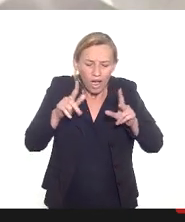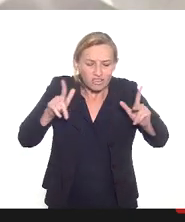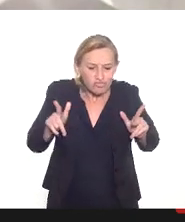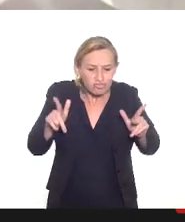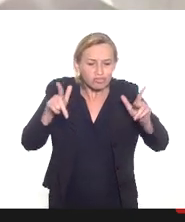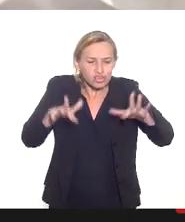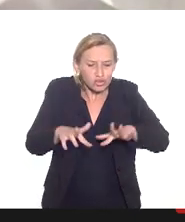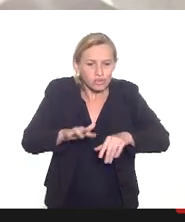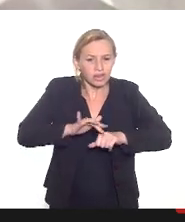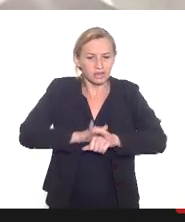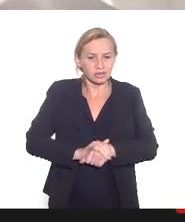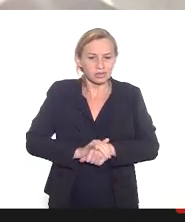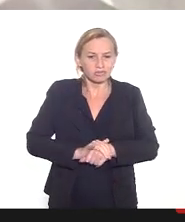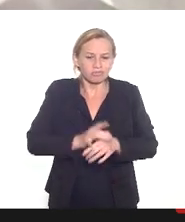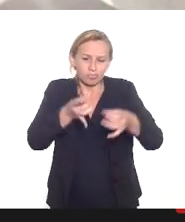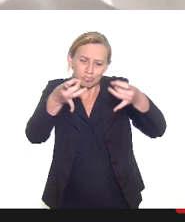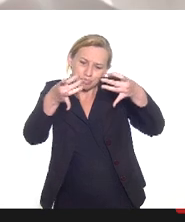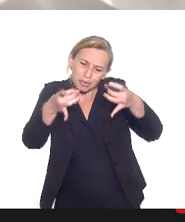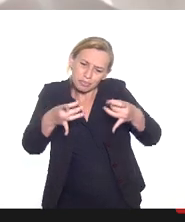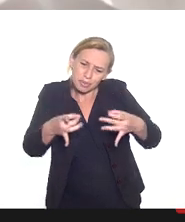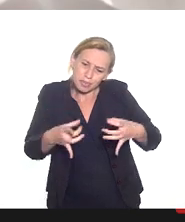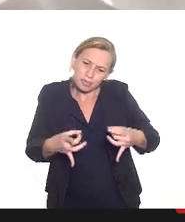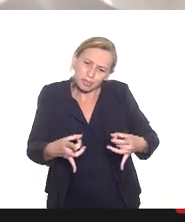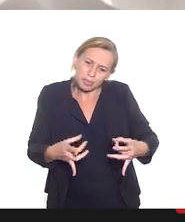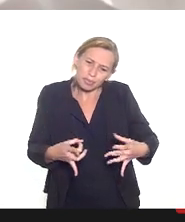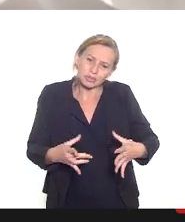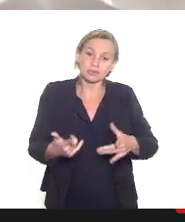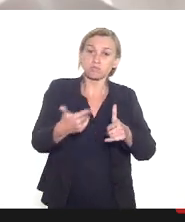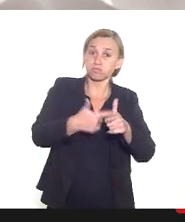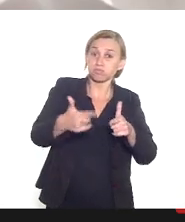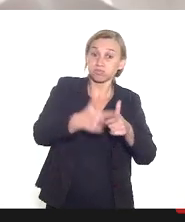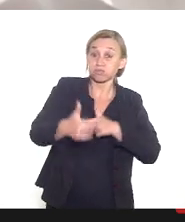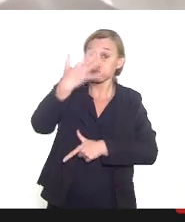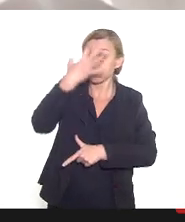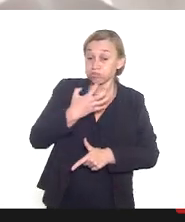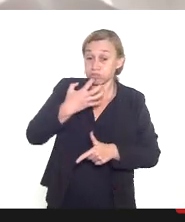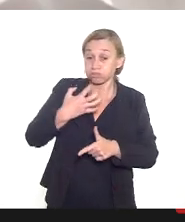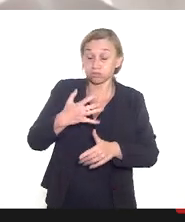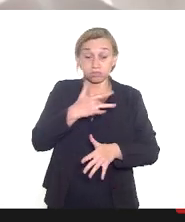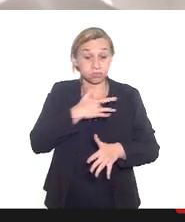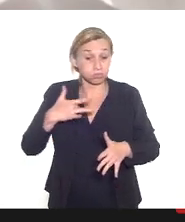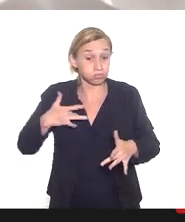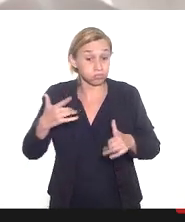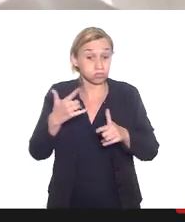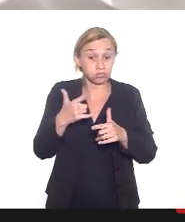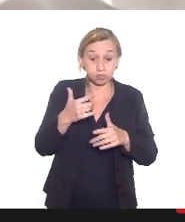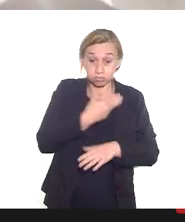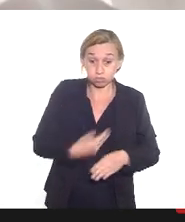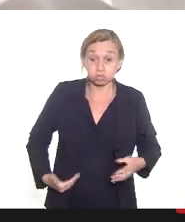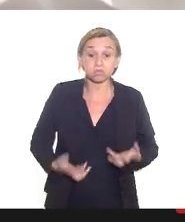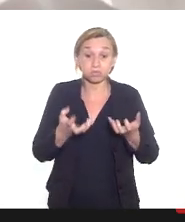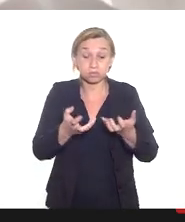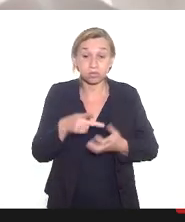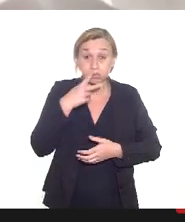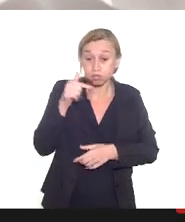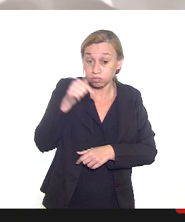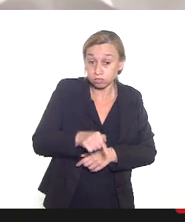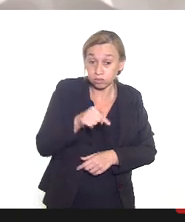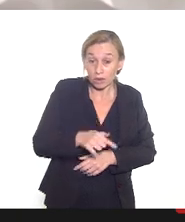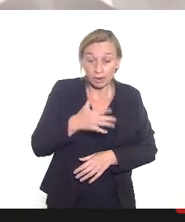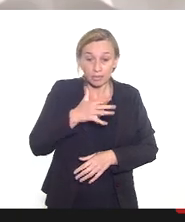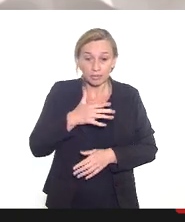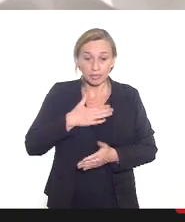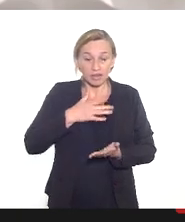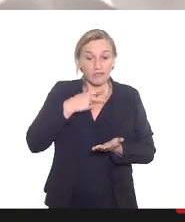e um detalhamento desse grave problema da saúde pública quero resgatar aqui a minha fala